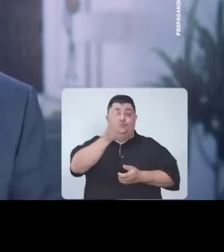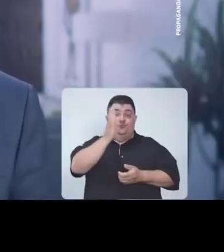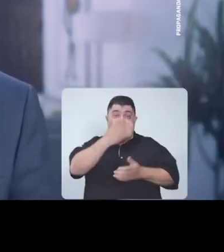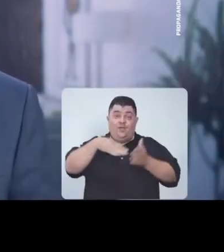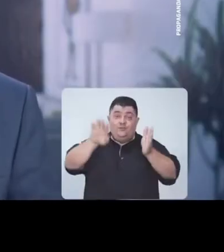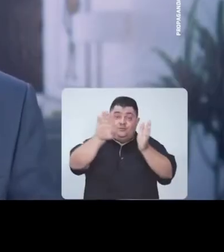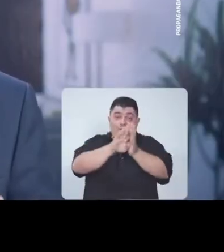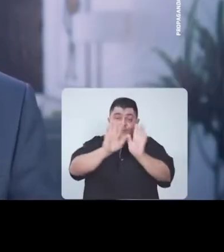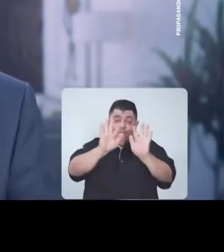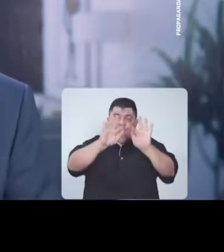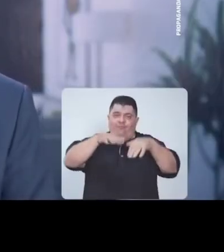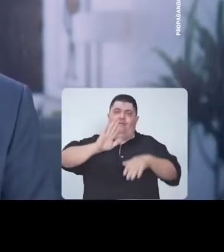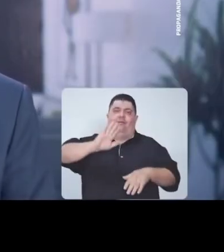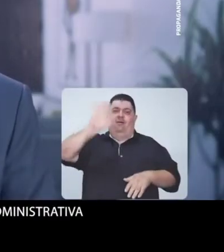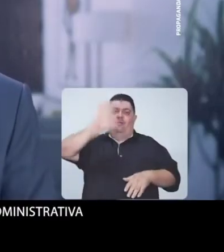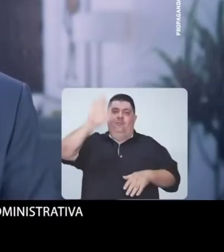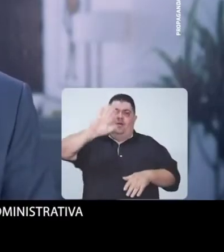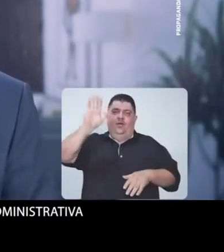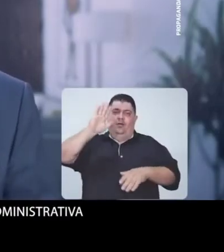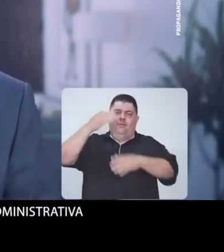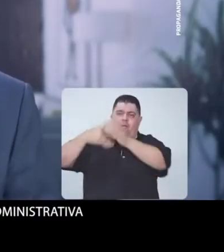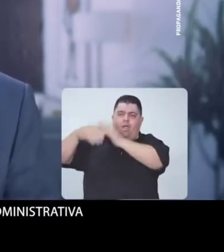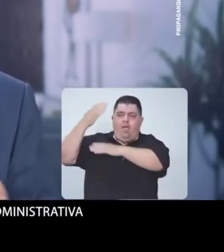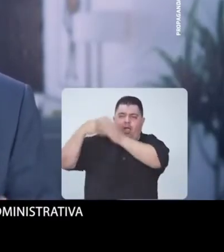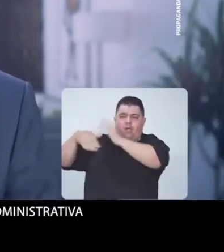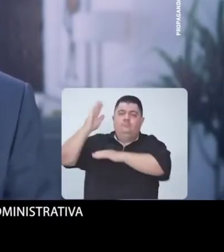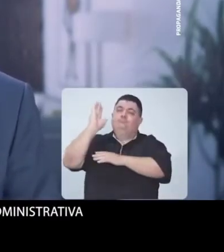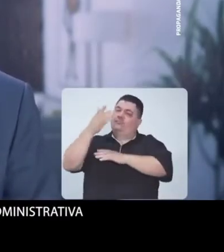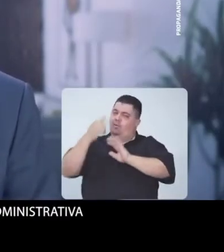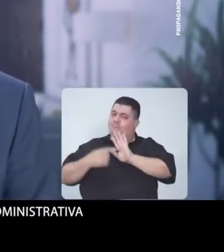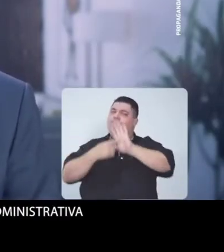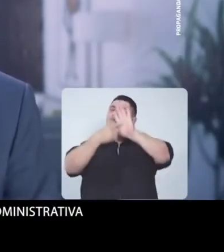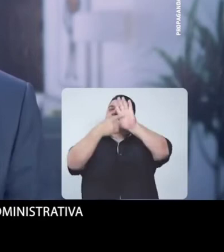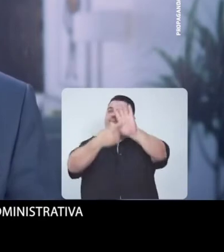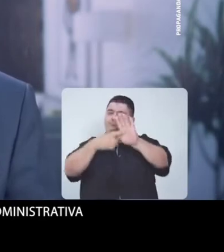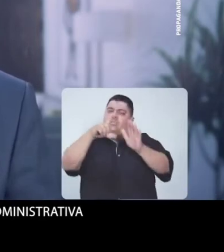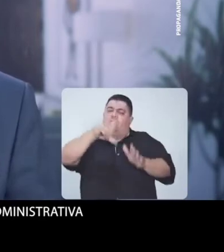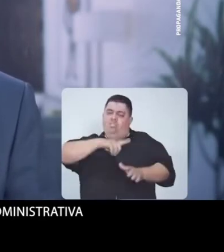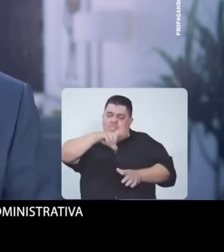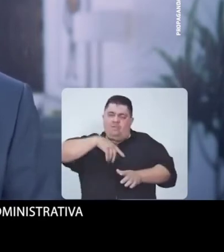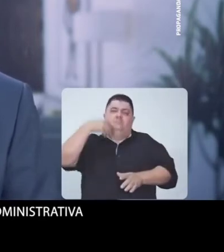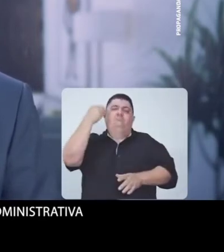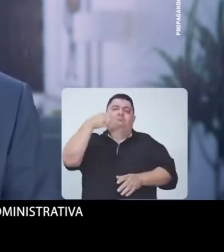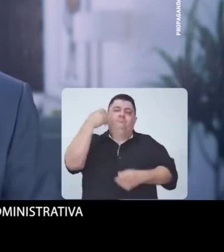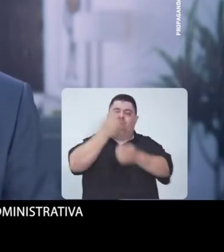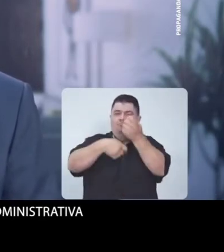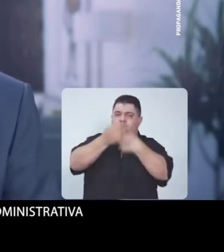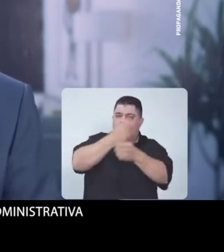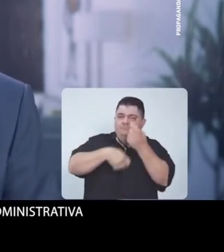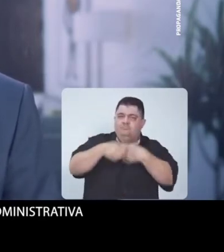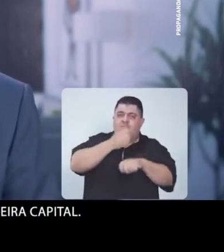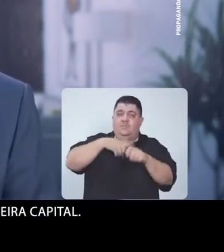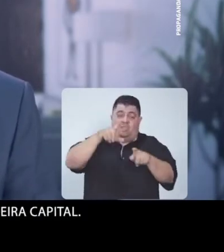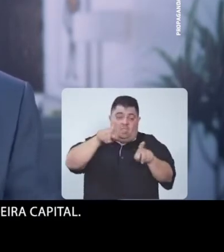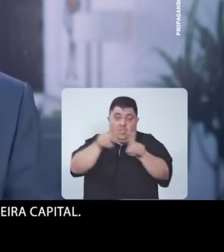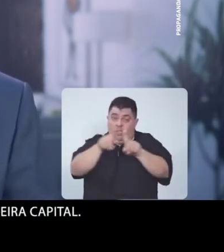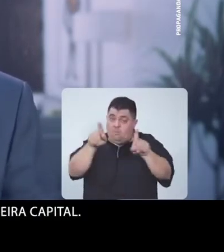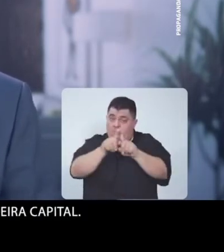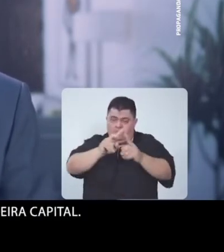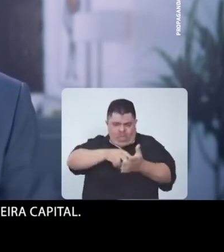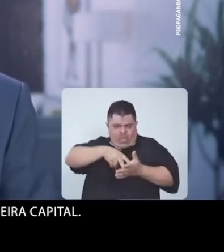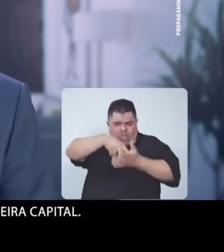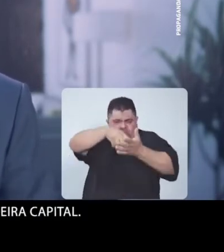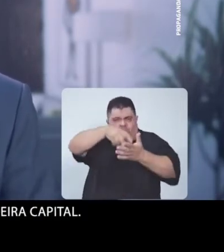Chegamos ao fim da nossa campanha. Nesses dias podemos mostrar que temos experiência administrativa e